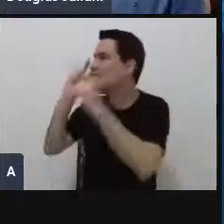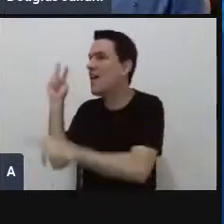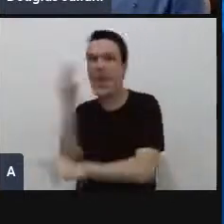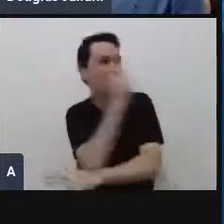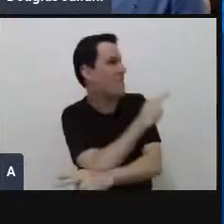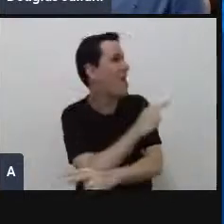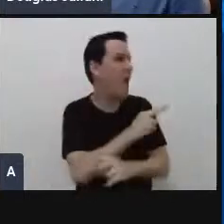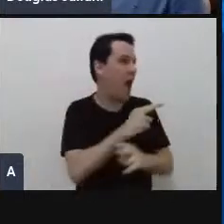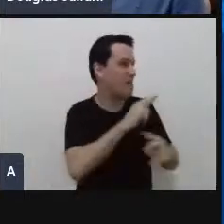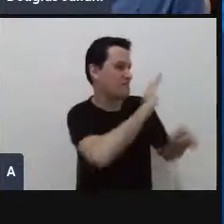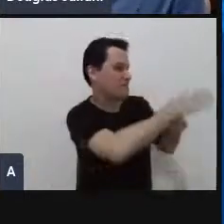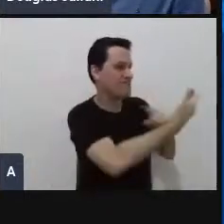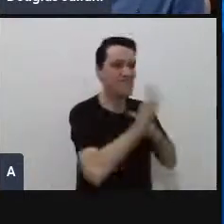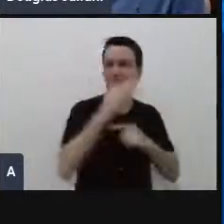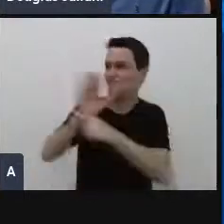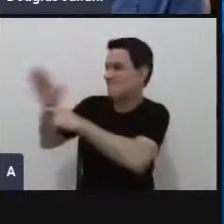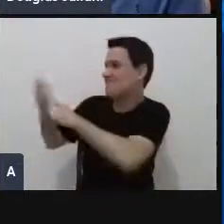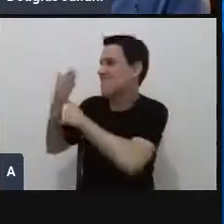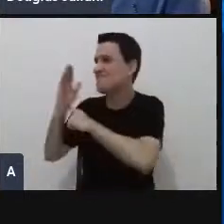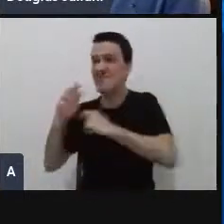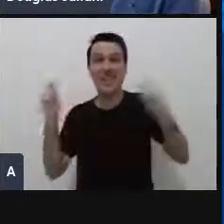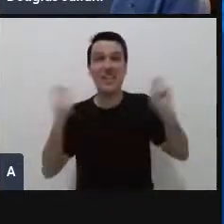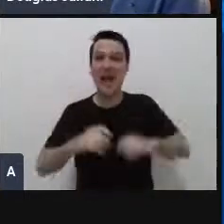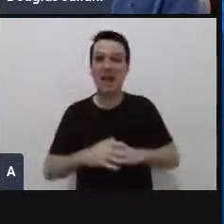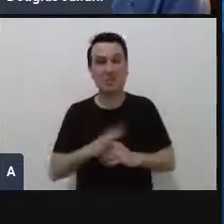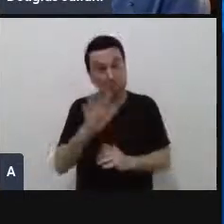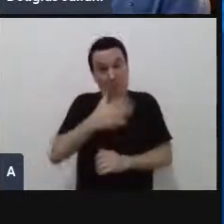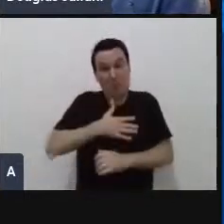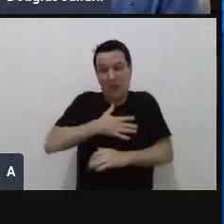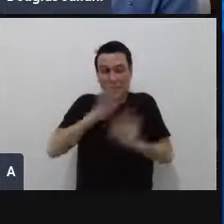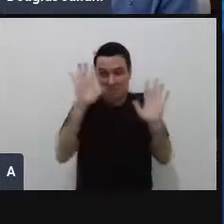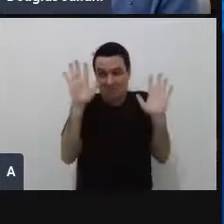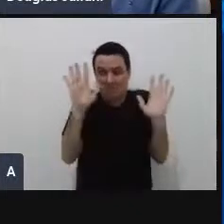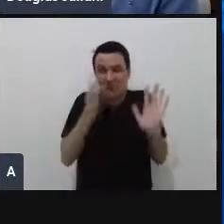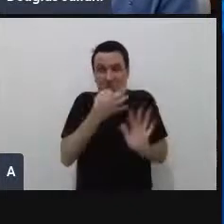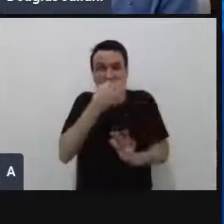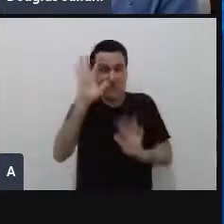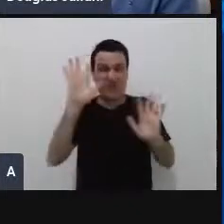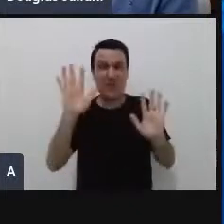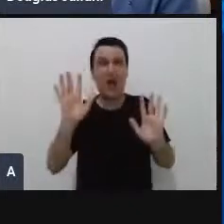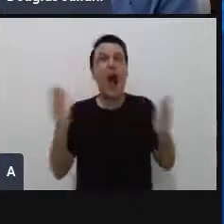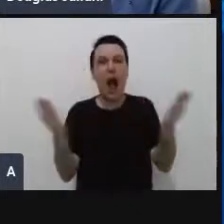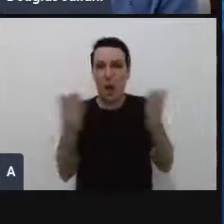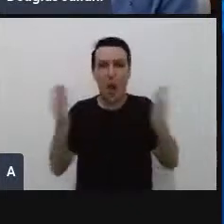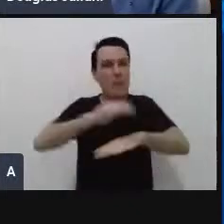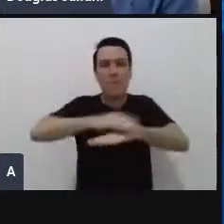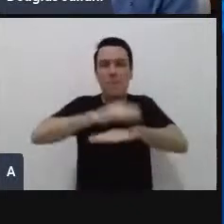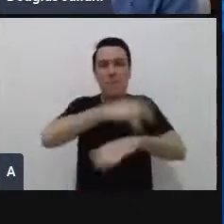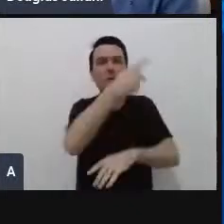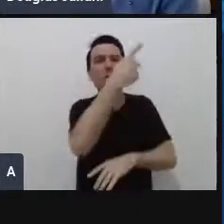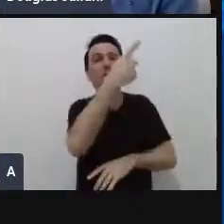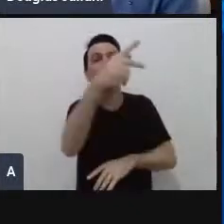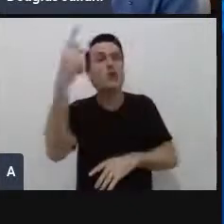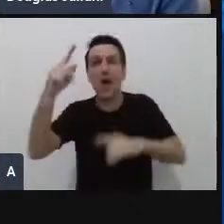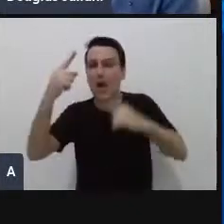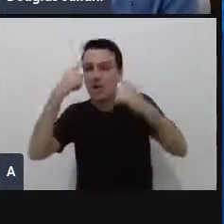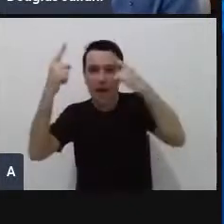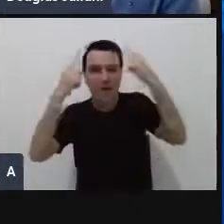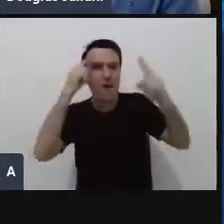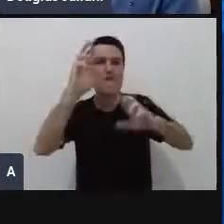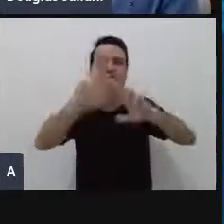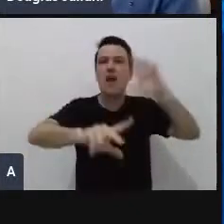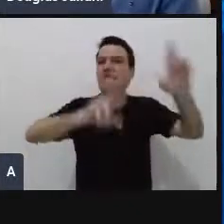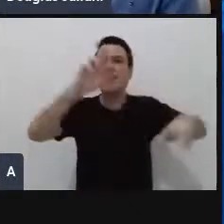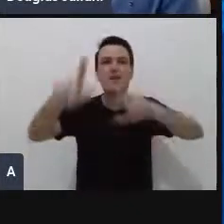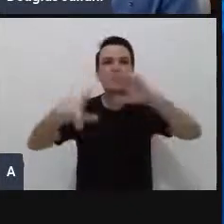sei é uma ideia que eu estou jogando para o alto gente ó pensamento divergente agora tá pensamento divergente vamos deixar